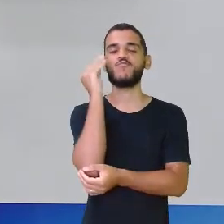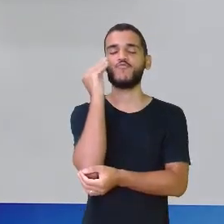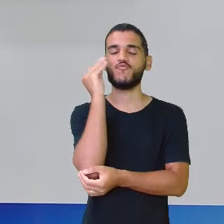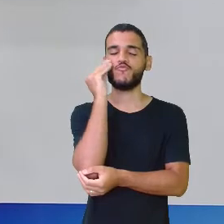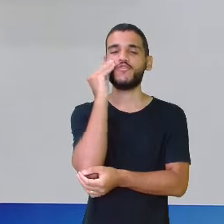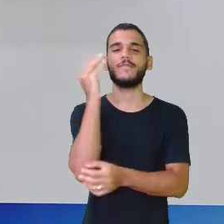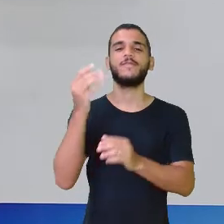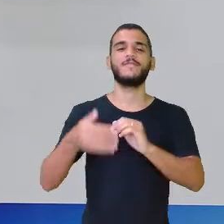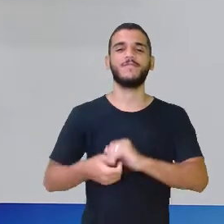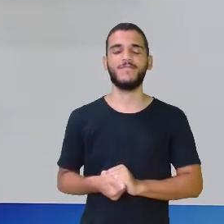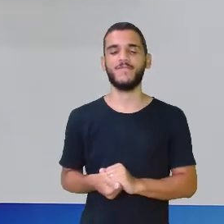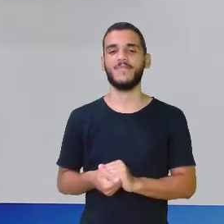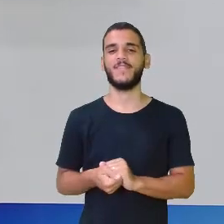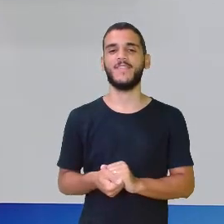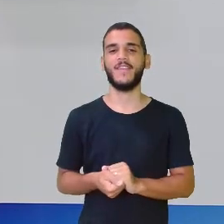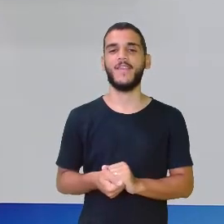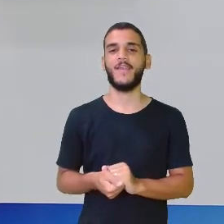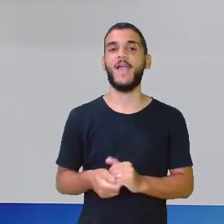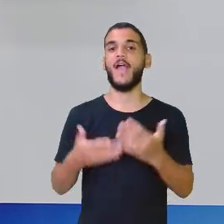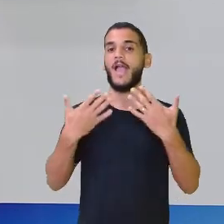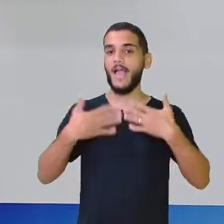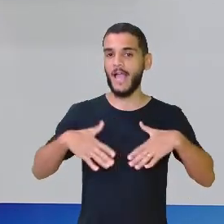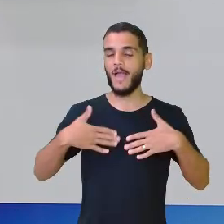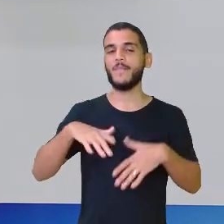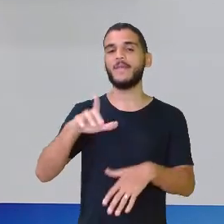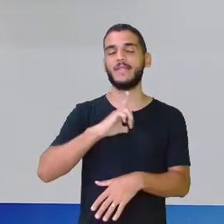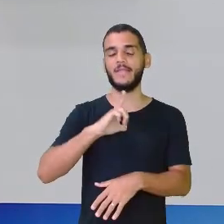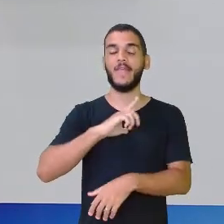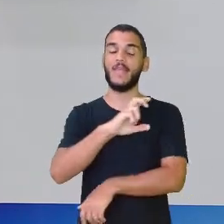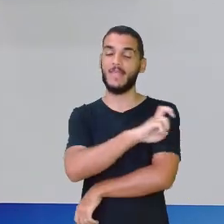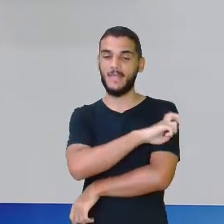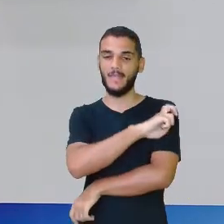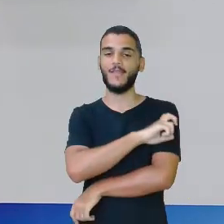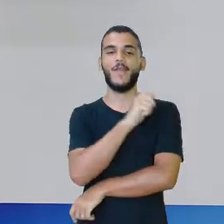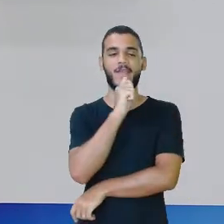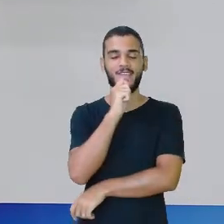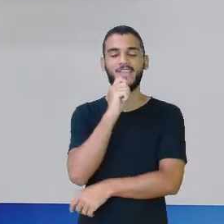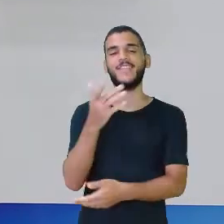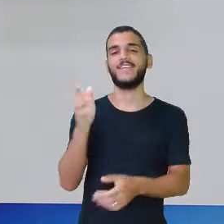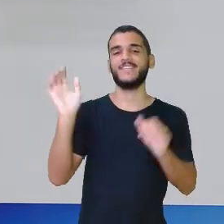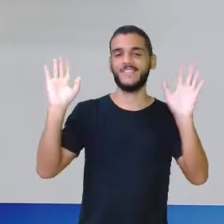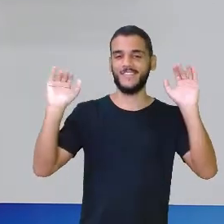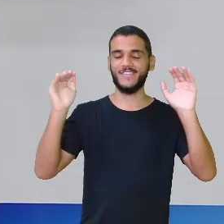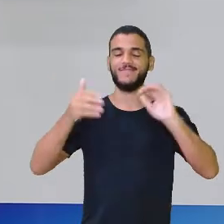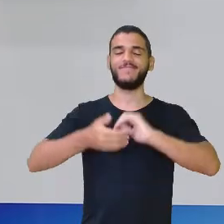grande para vocês. Fiquem aí que tem aula do quinto ano ainda, tá certo? Então, tchau, tchau.